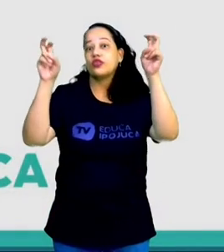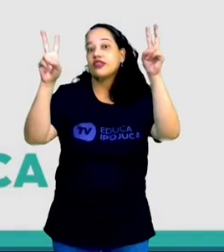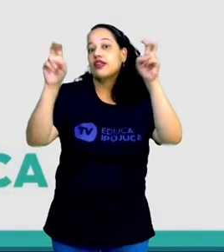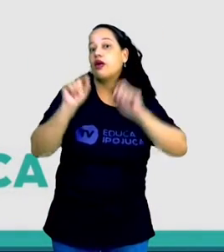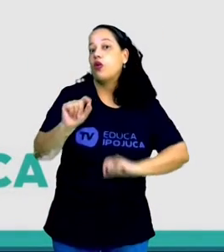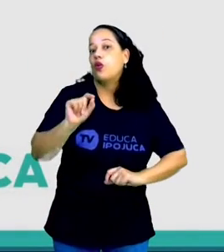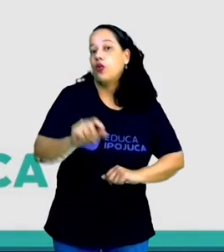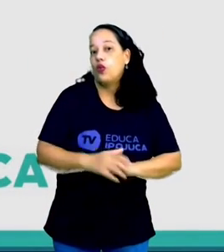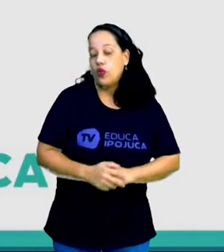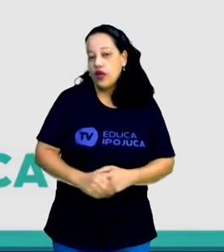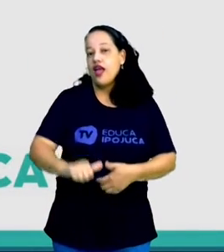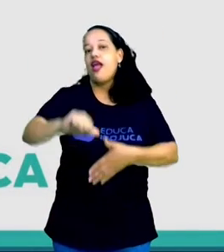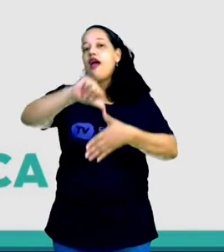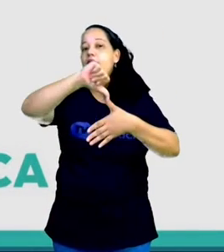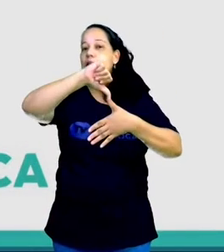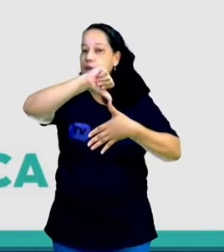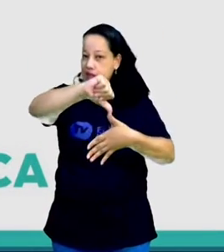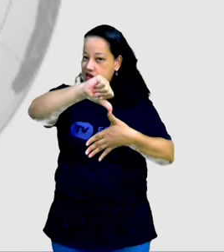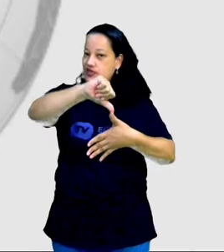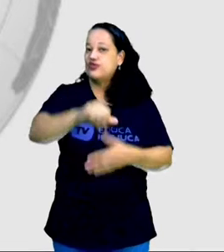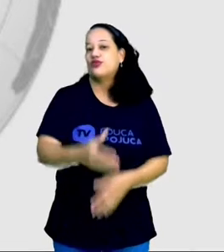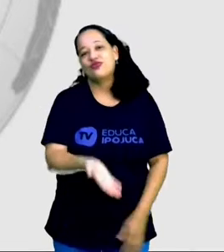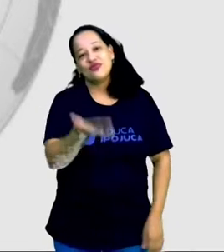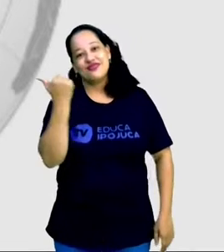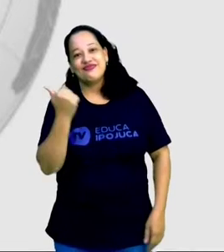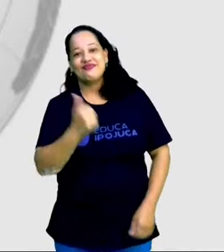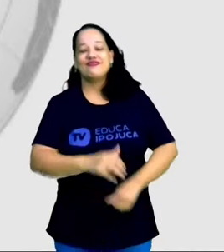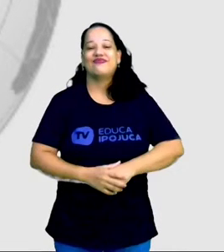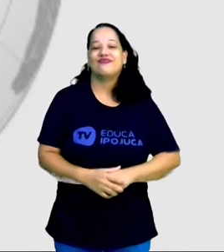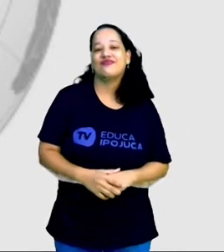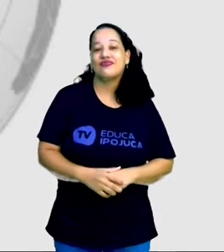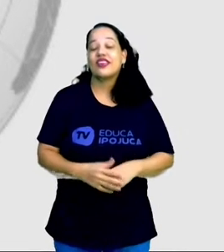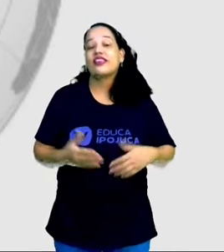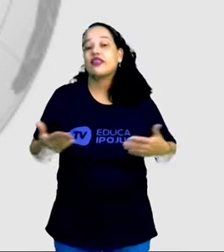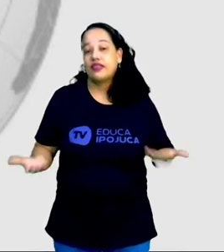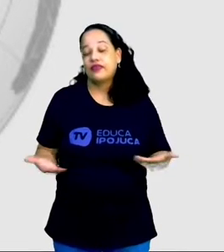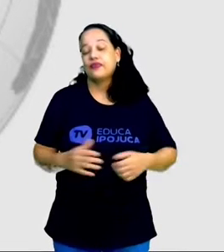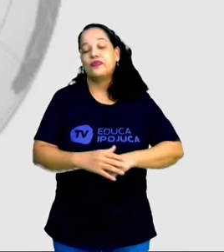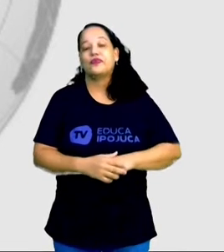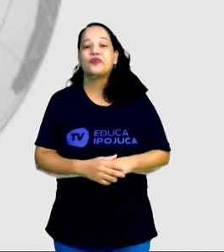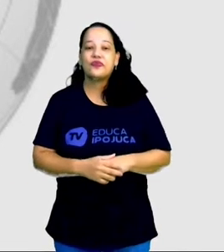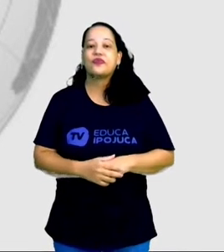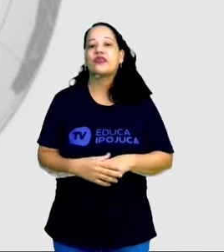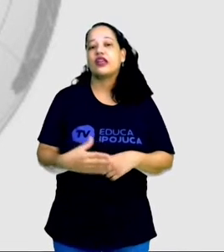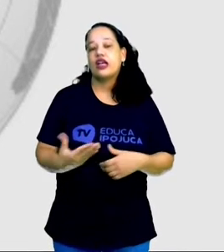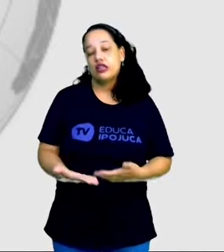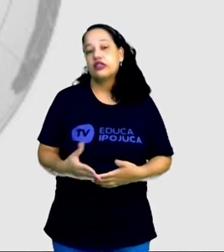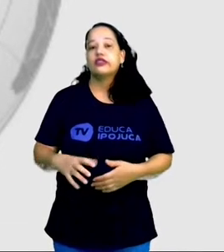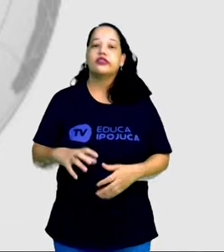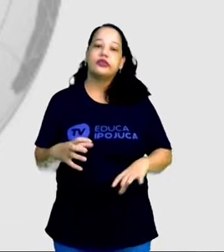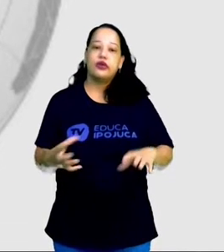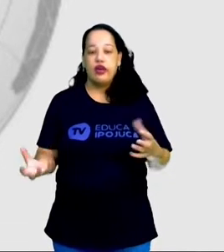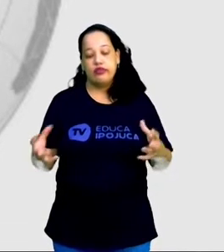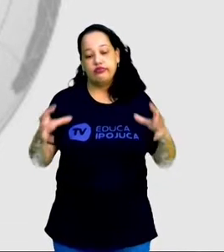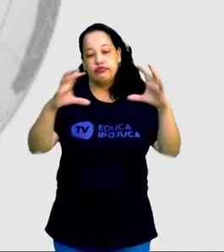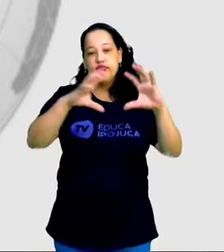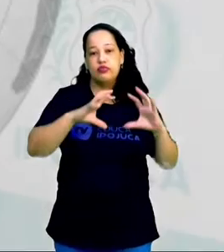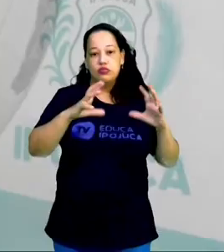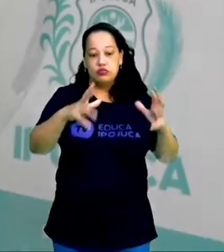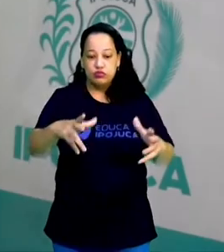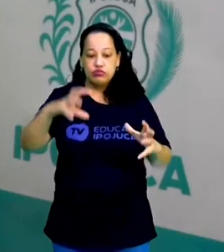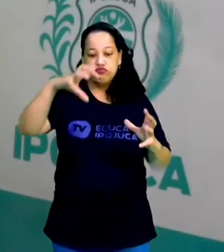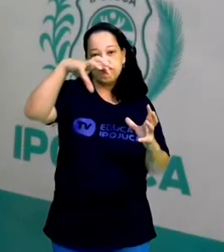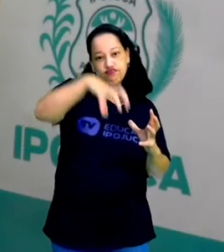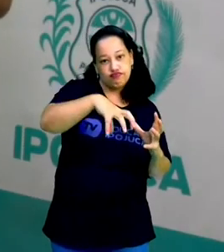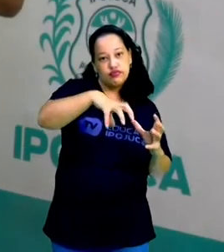América do Sul. Então vamos lá. Bem, pessoal, o continente sul-americano é